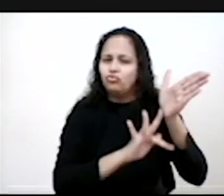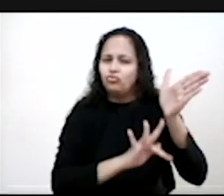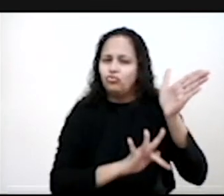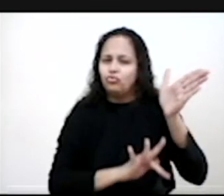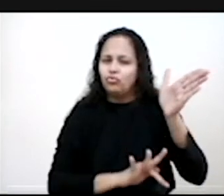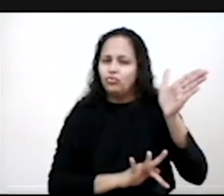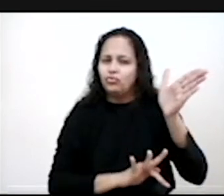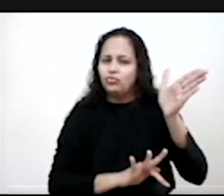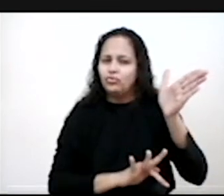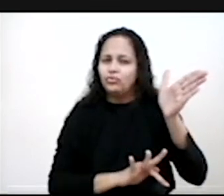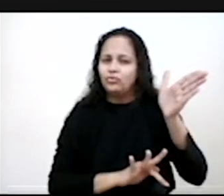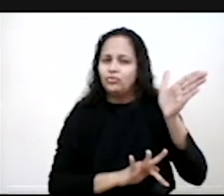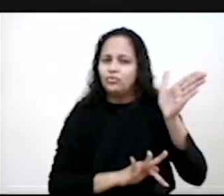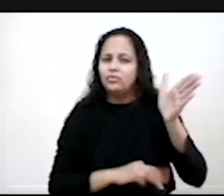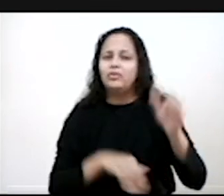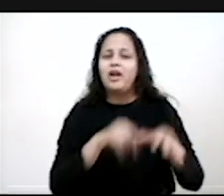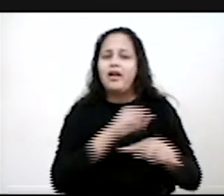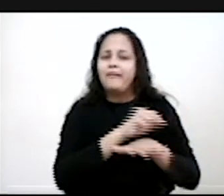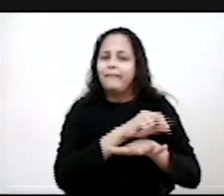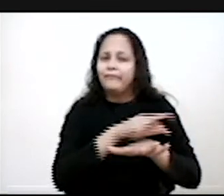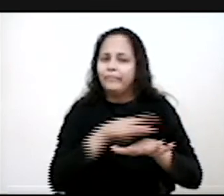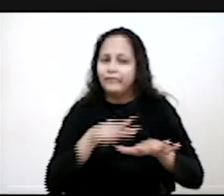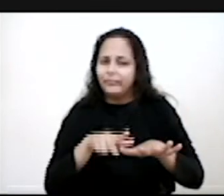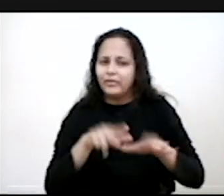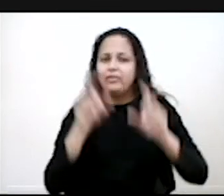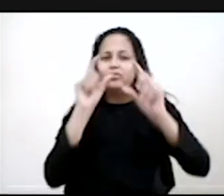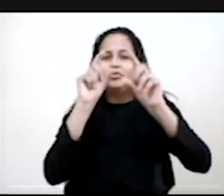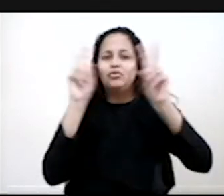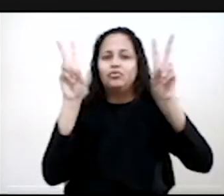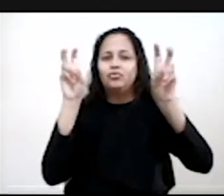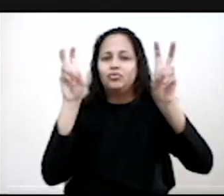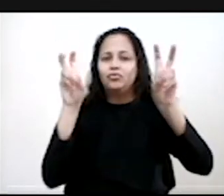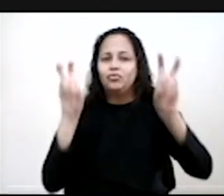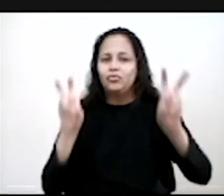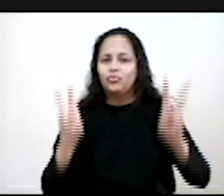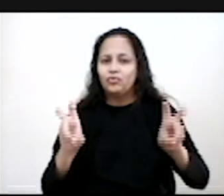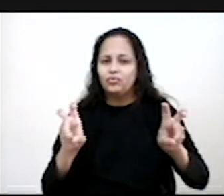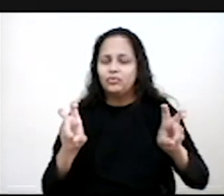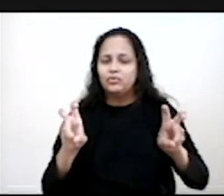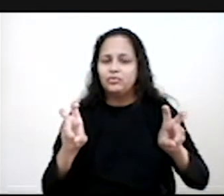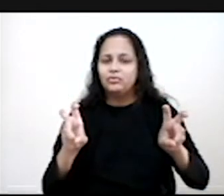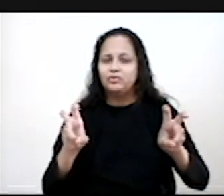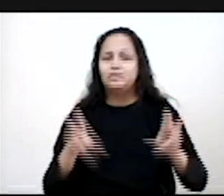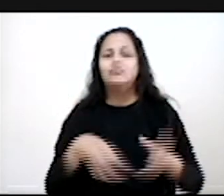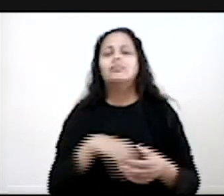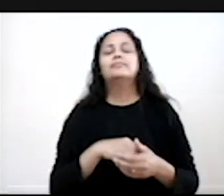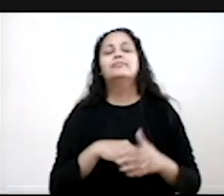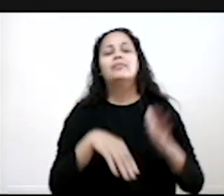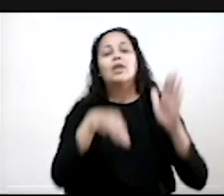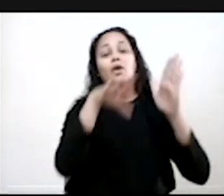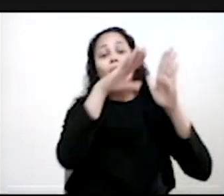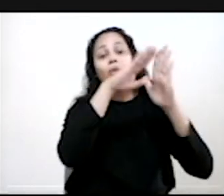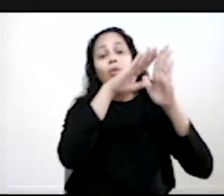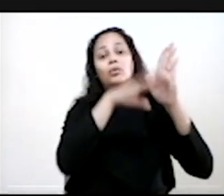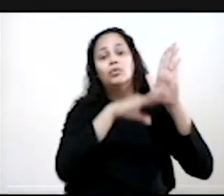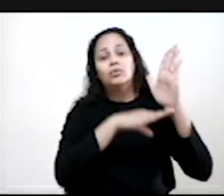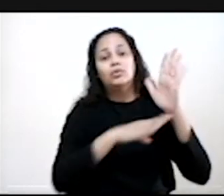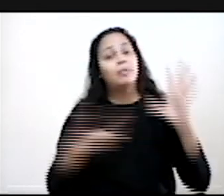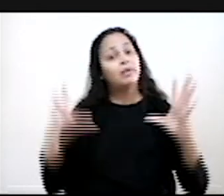intertítulos. Então, vai ter títulos, subtítulos, seria, vamos dizer assim, títulos entre alguns trechos, para